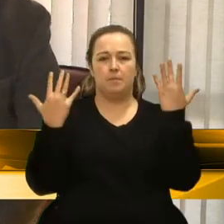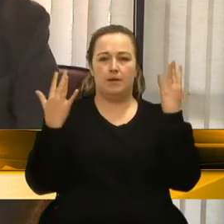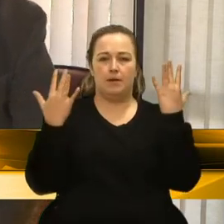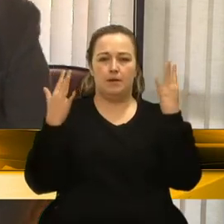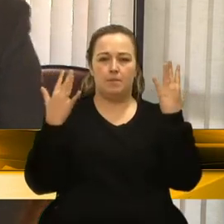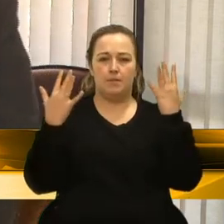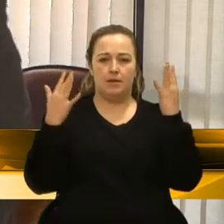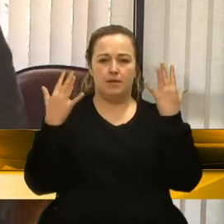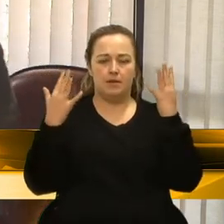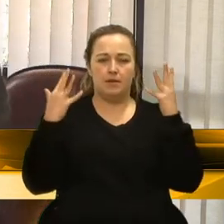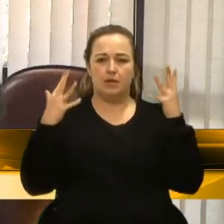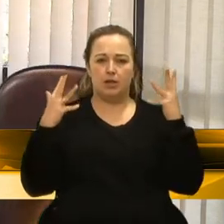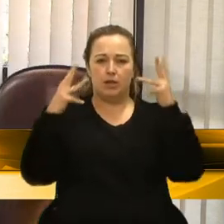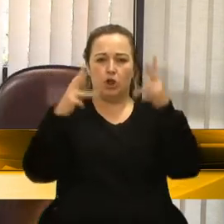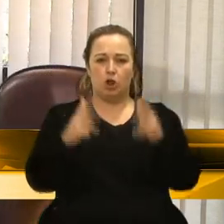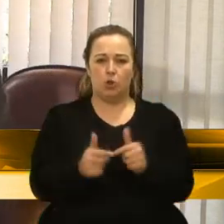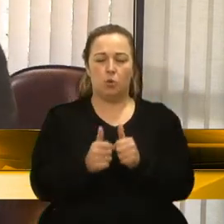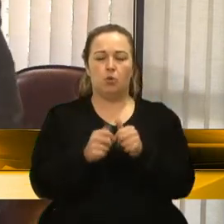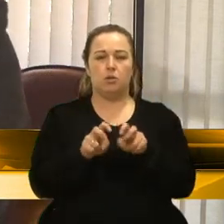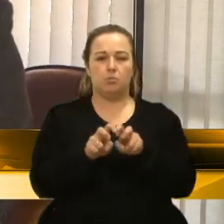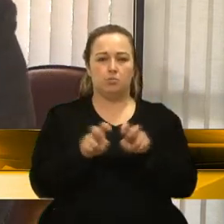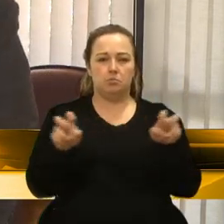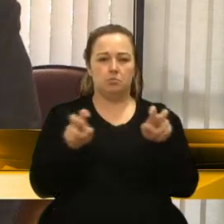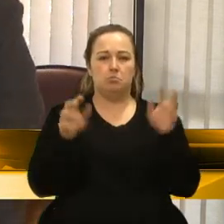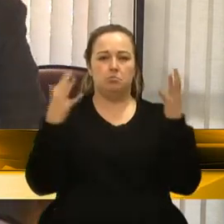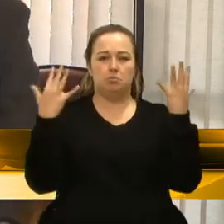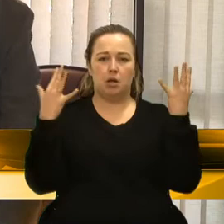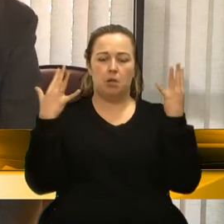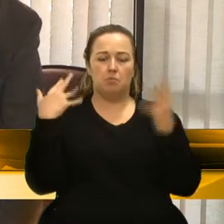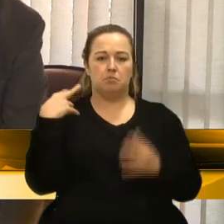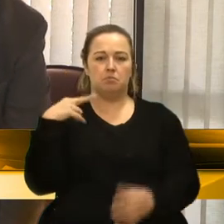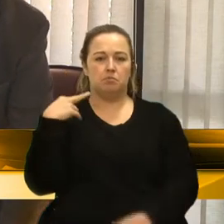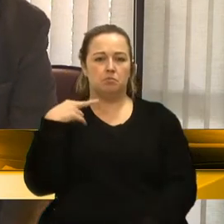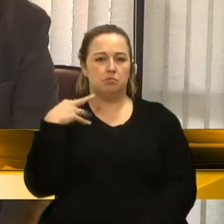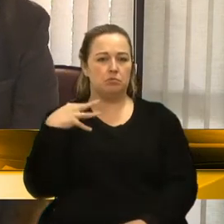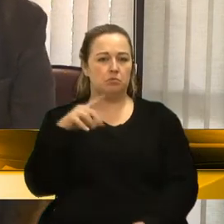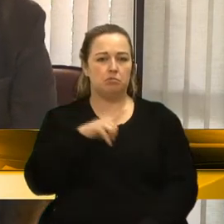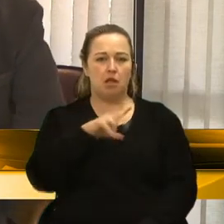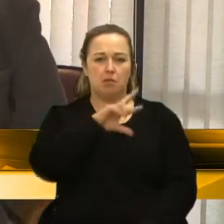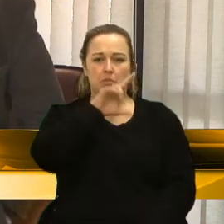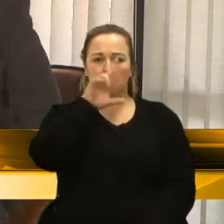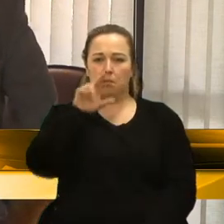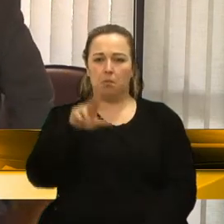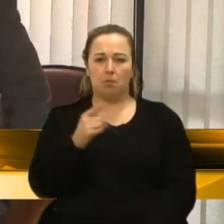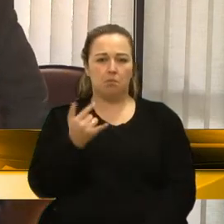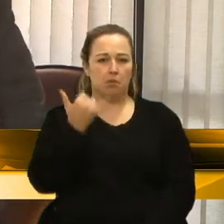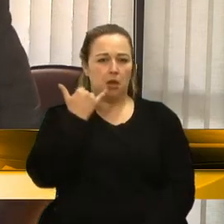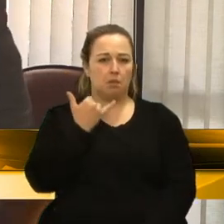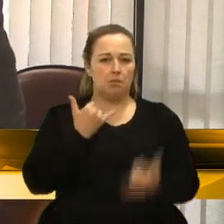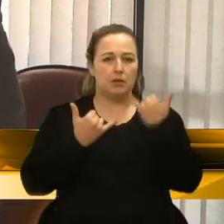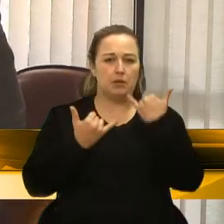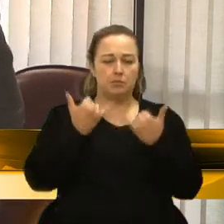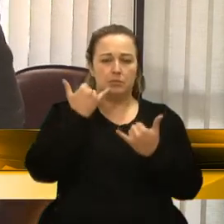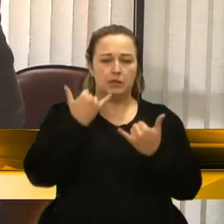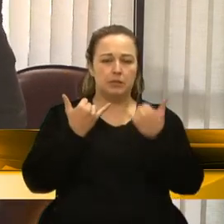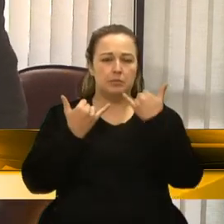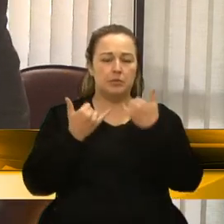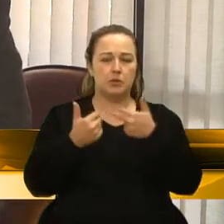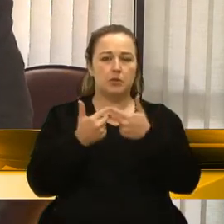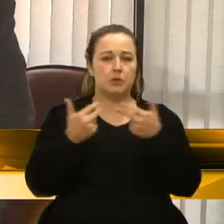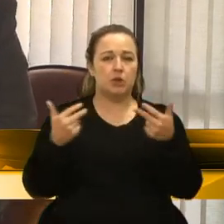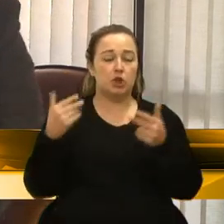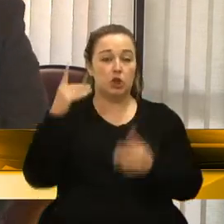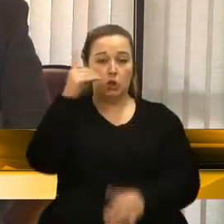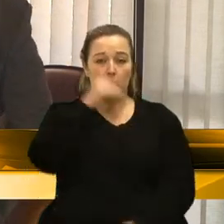recebi vários, mesmo até no fim de semana, o WhatsApp, o Ligações. Eu disse, não, eu não estou a par, mas, daí, domingo de noite, tinha até